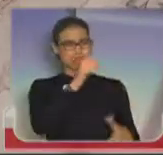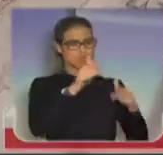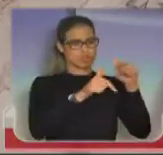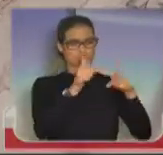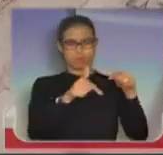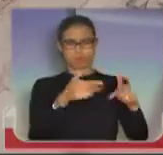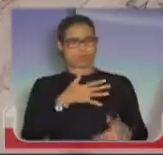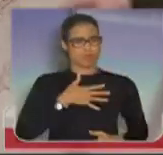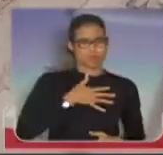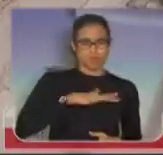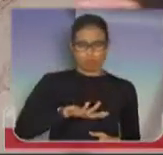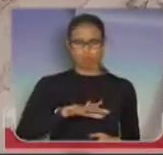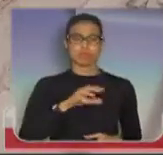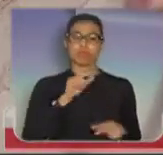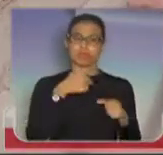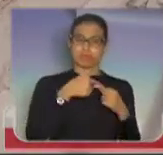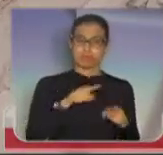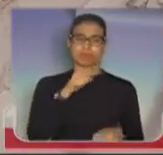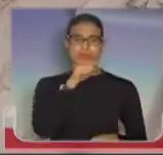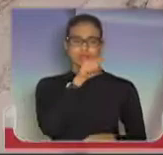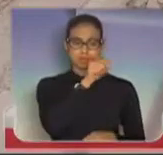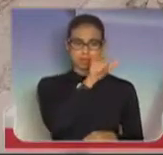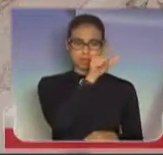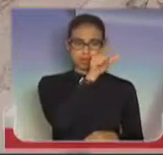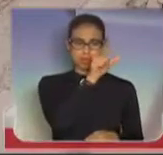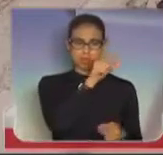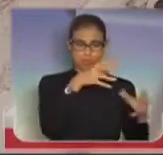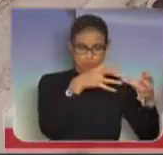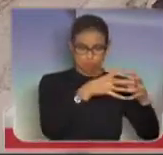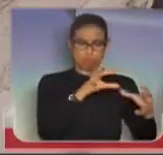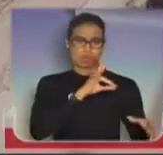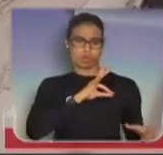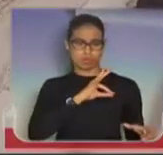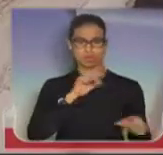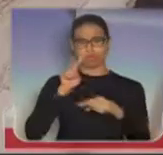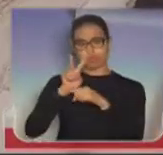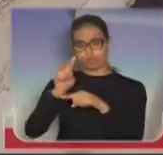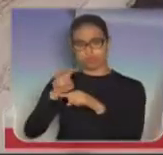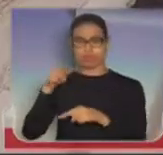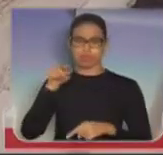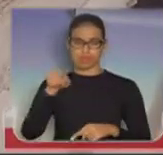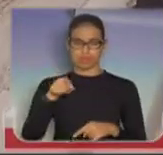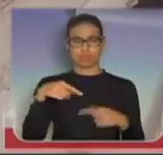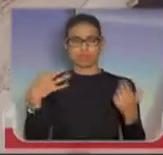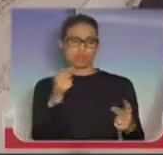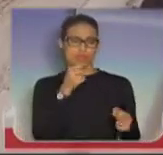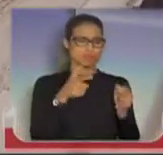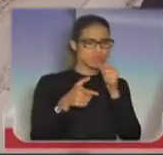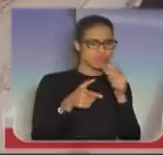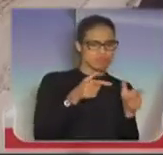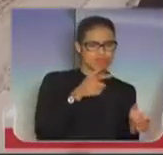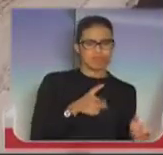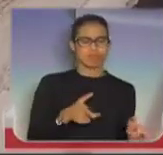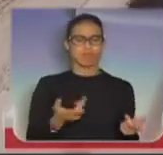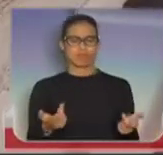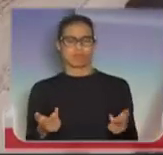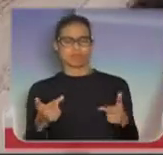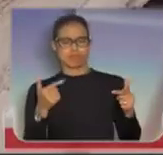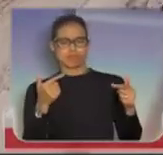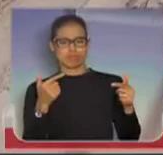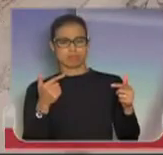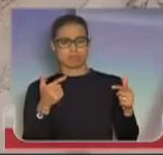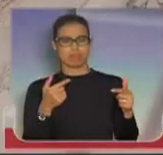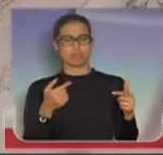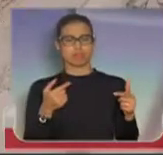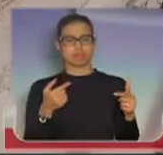você goste da polícia. É essa polícia que vai defender você. Então, ao invés de criticar, de encher o saco, vamos